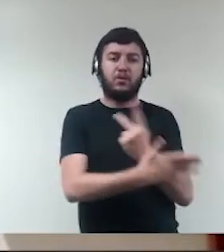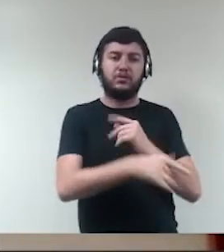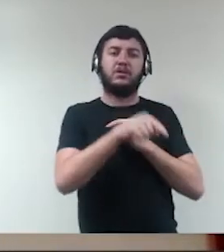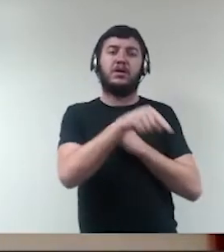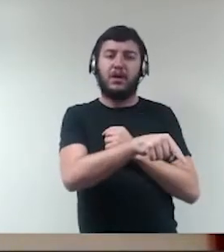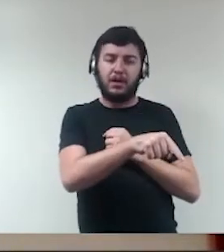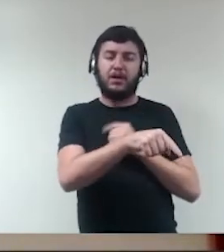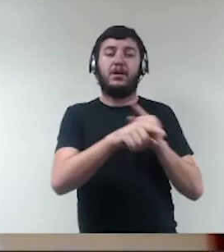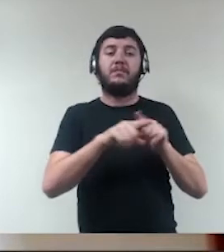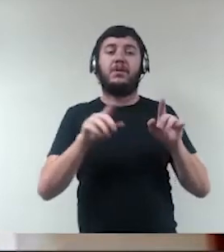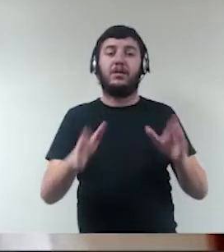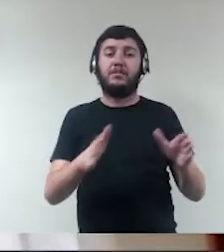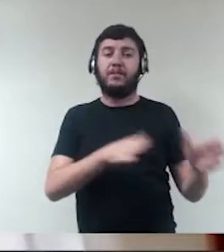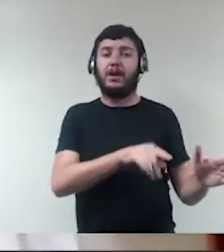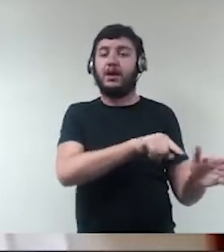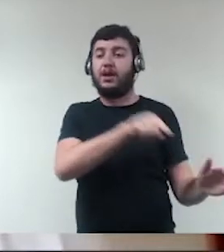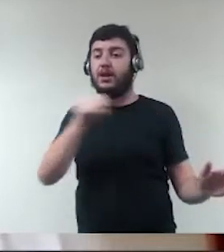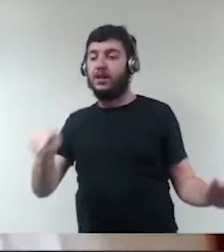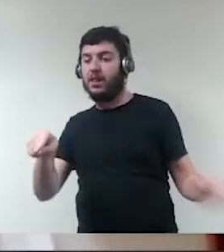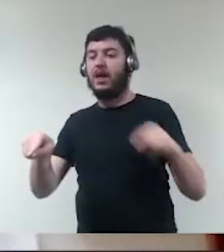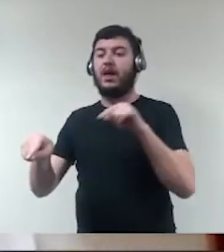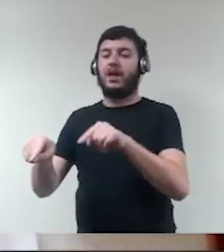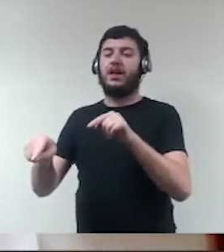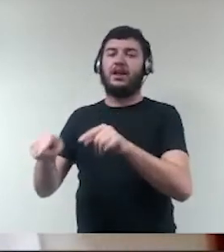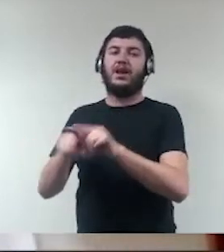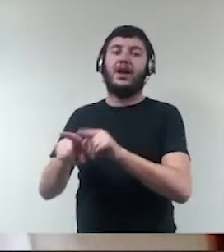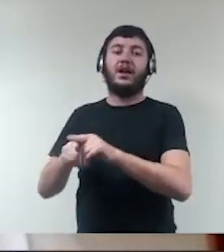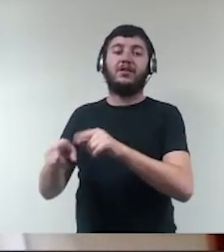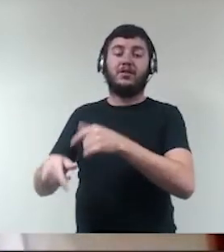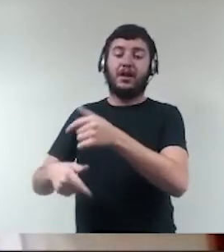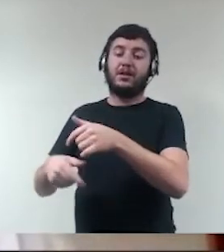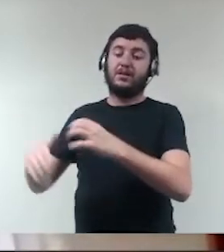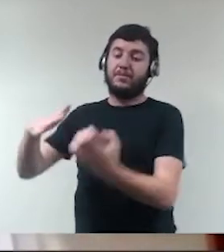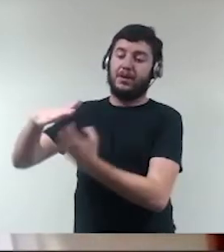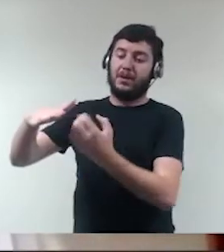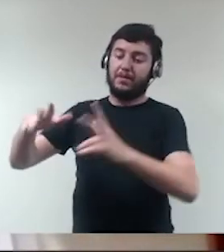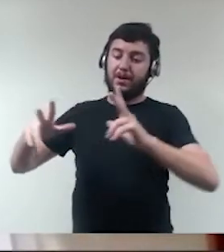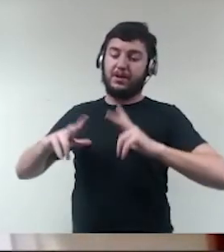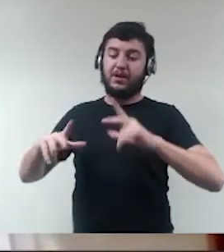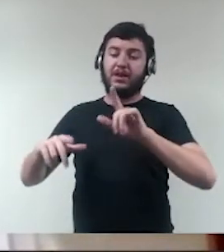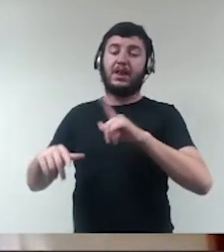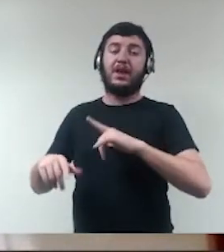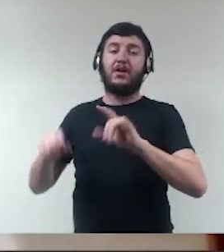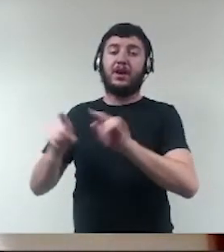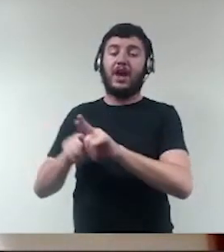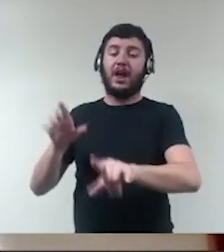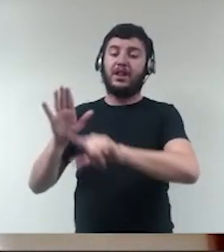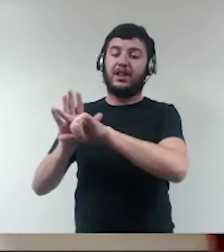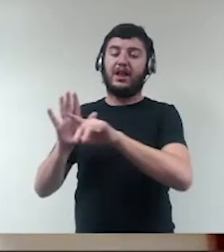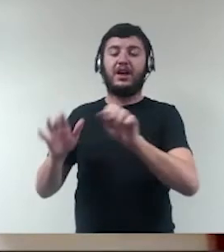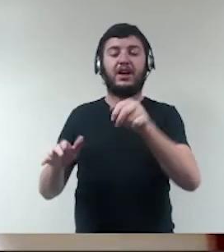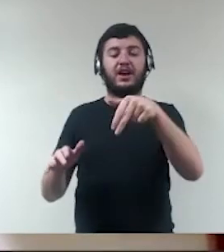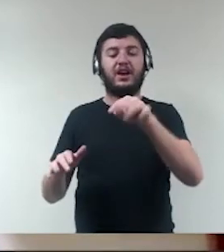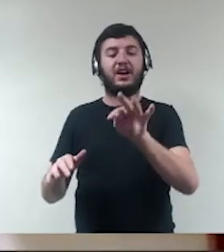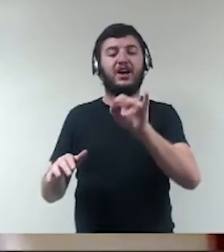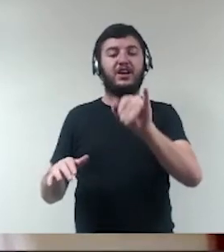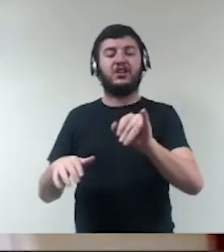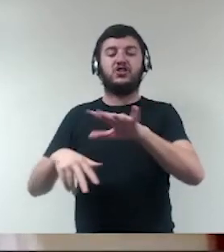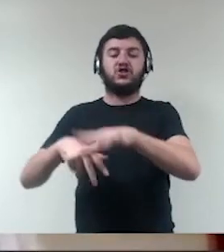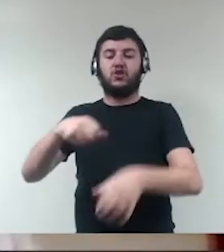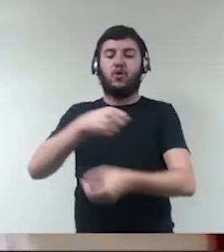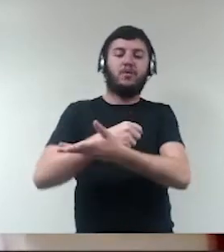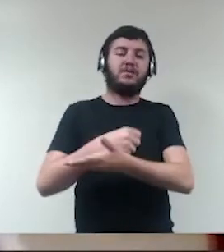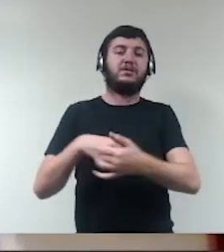na iniciativa privada, é a lei anticorrupção, a 12.4.6, que é o outro lado da moeda, digamos assim,